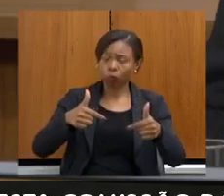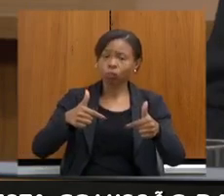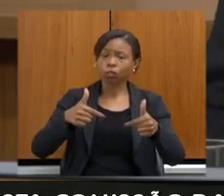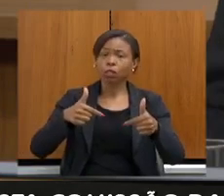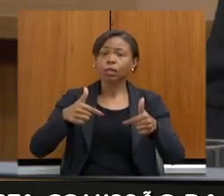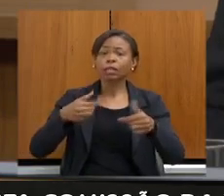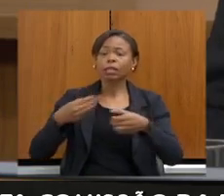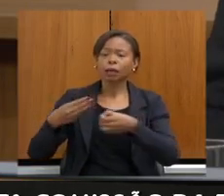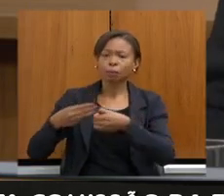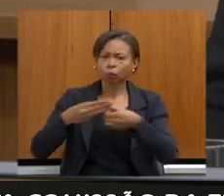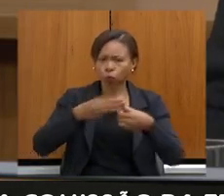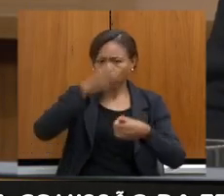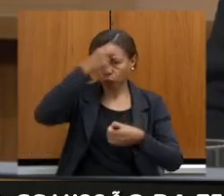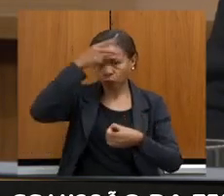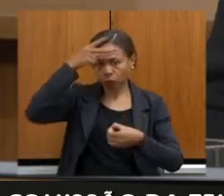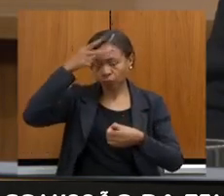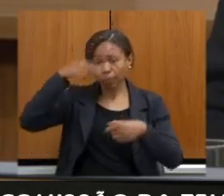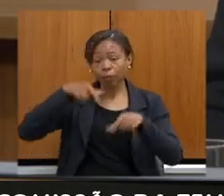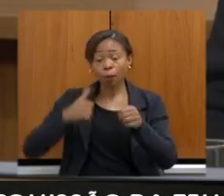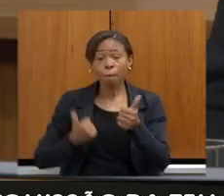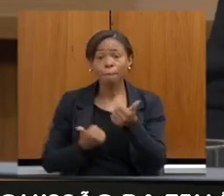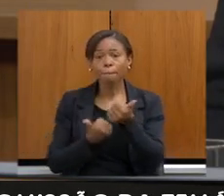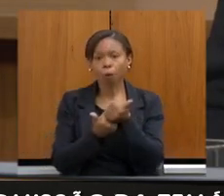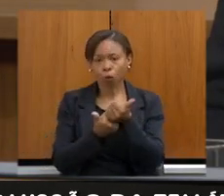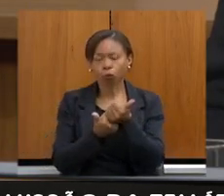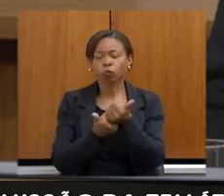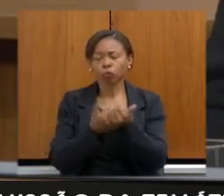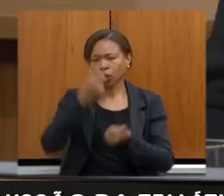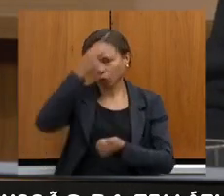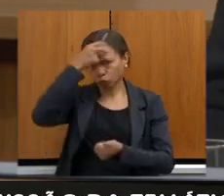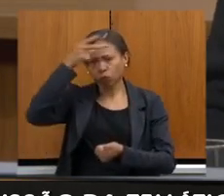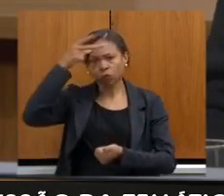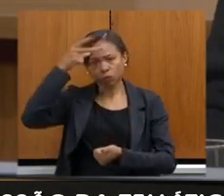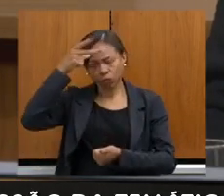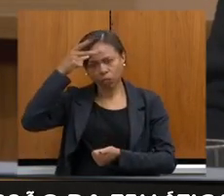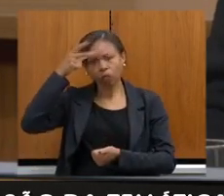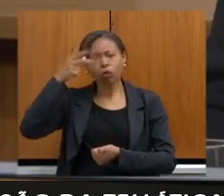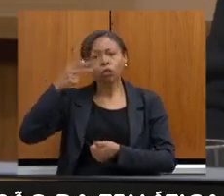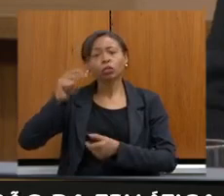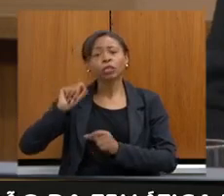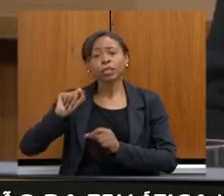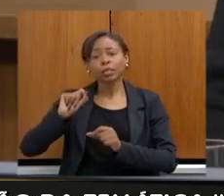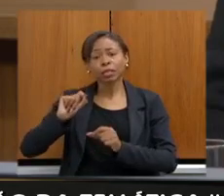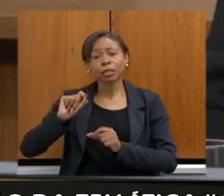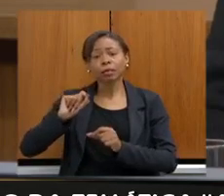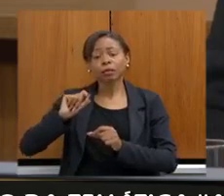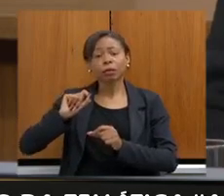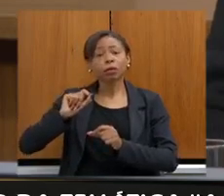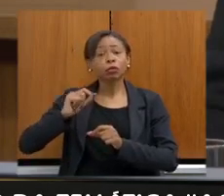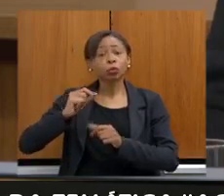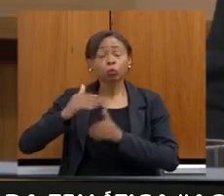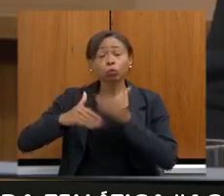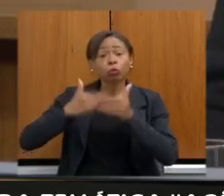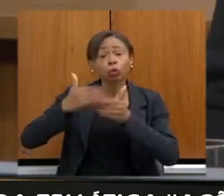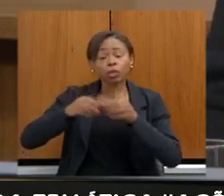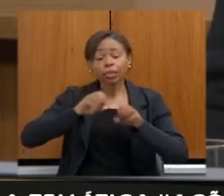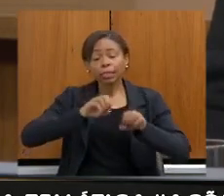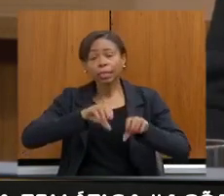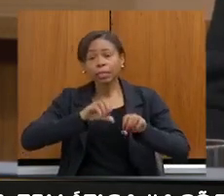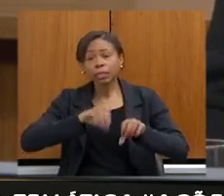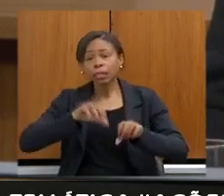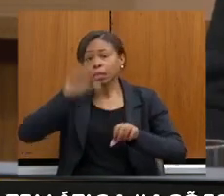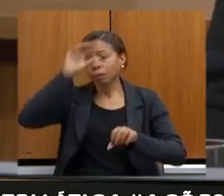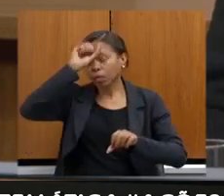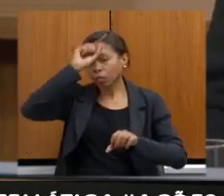municipalização e apoio aos municípios no processo de ensino e aprendizagem em relação aos